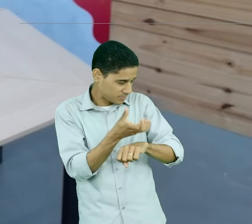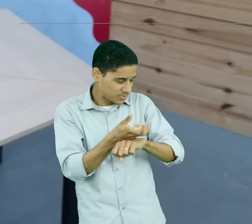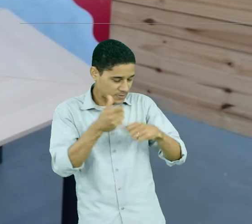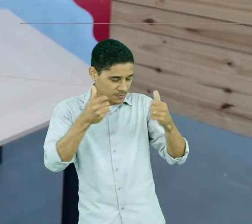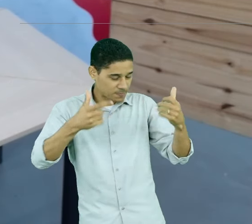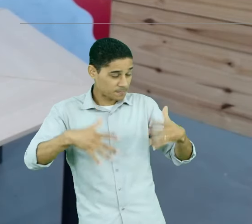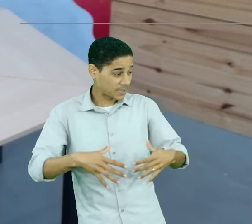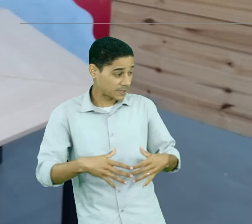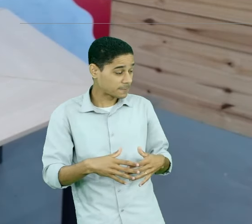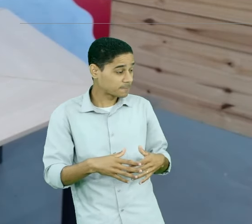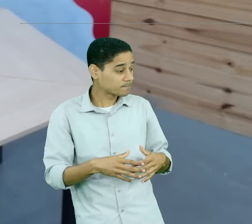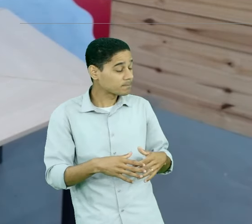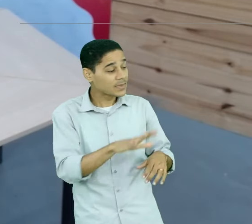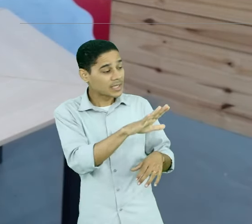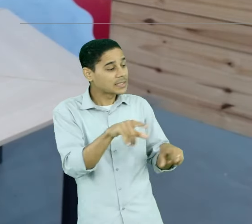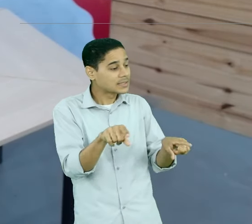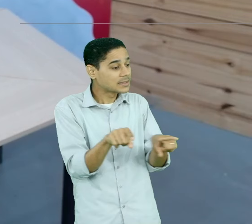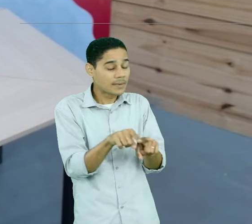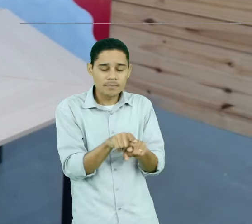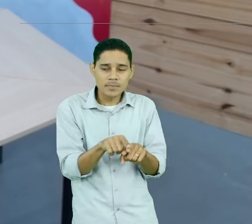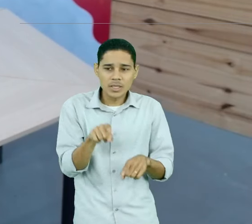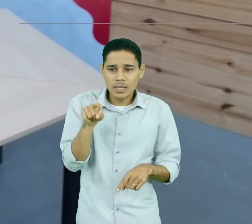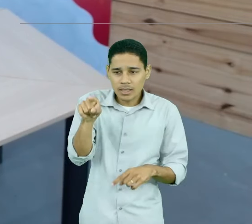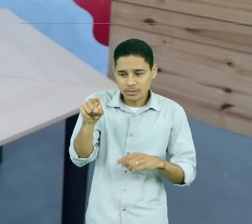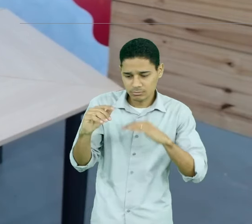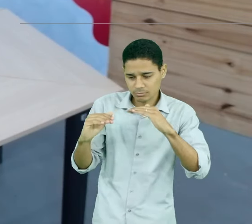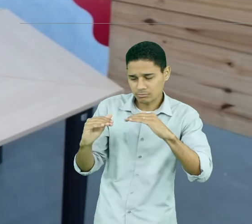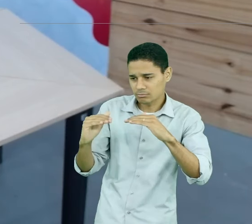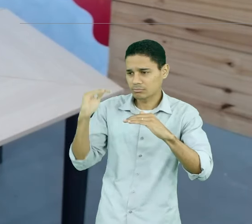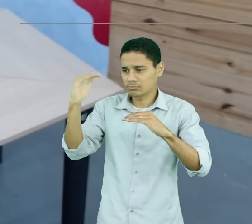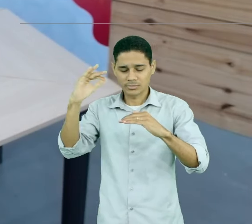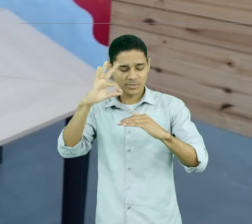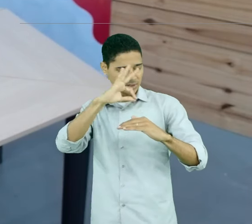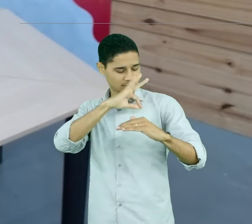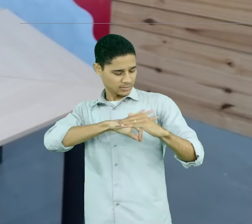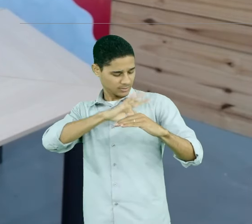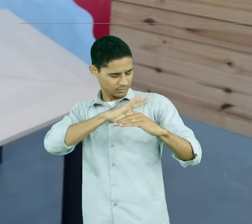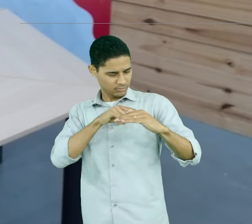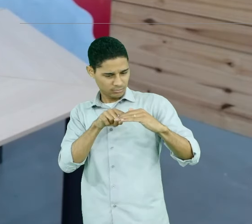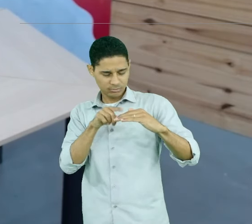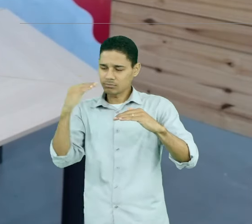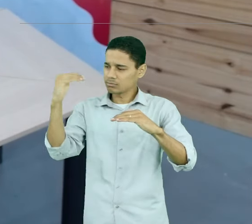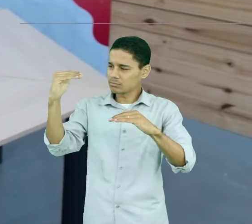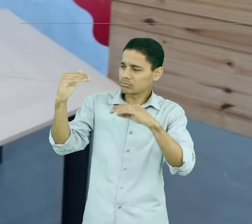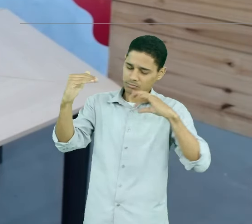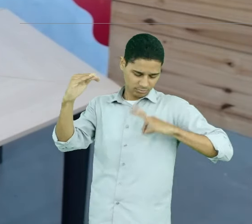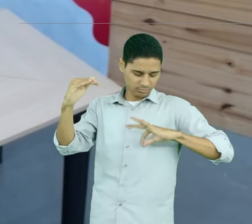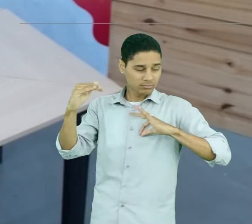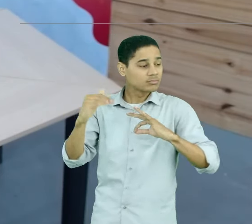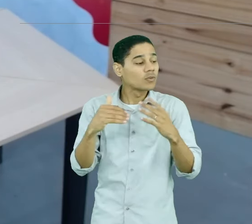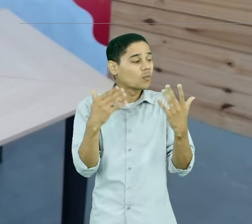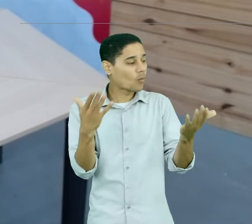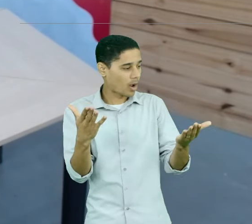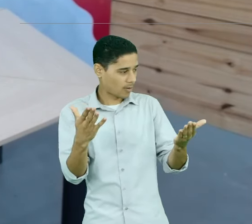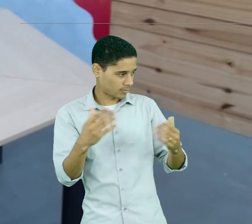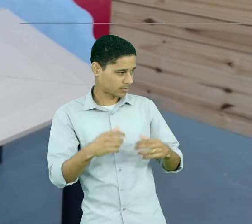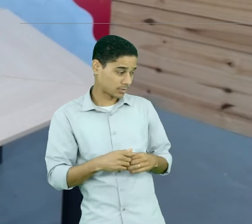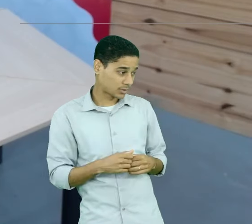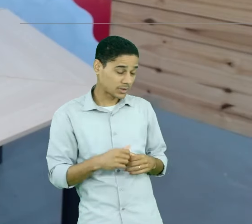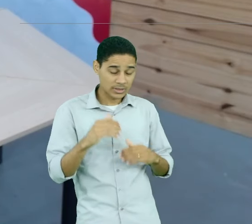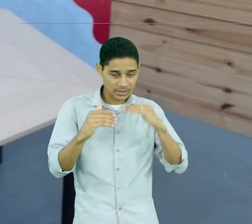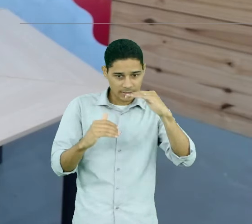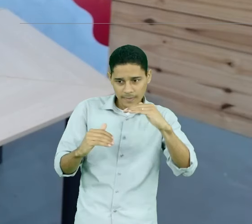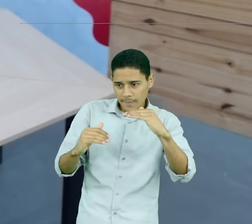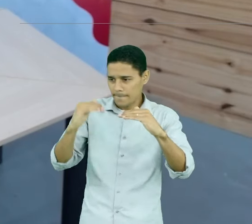tenho a remuneração para aquela posição. Então, para cada posição que eu tenho numa empresa,